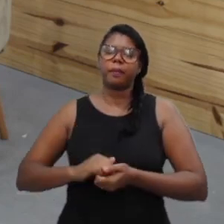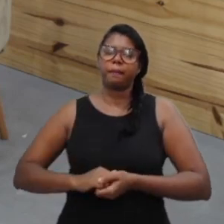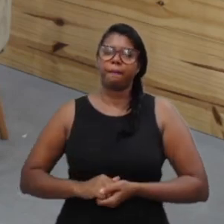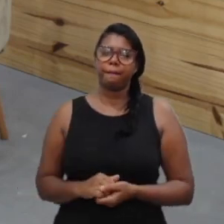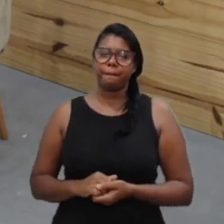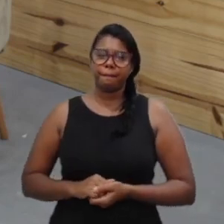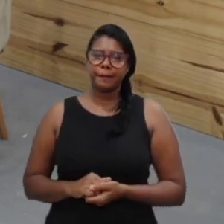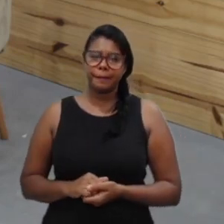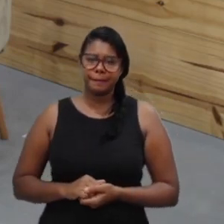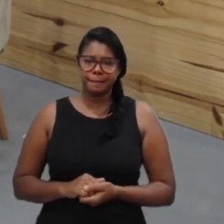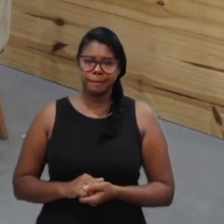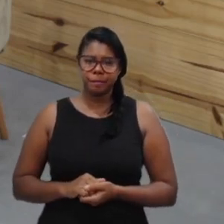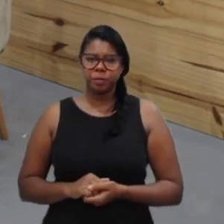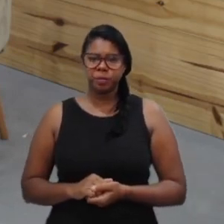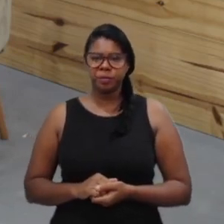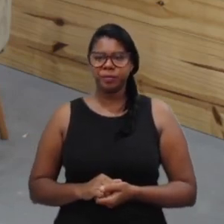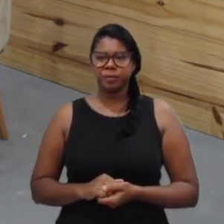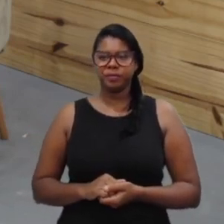ponta,